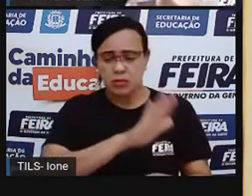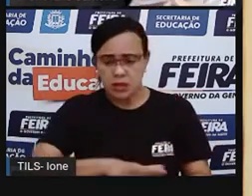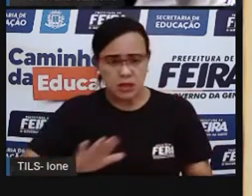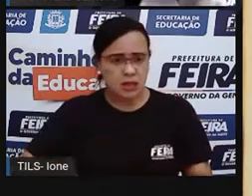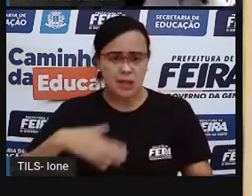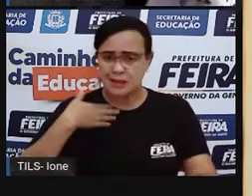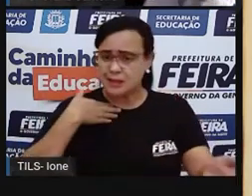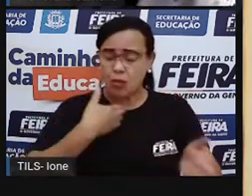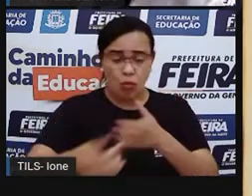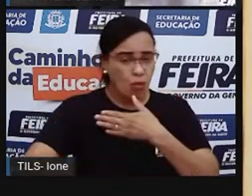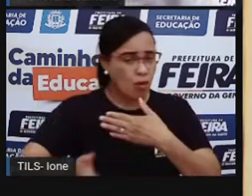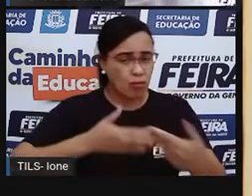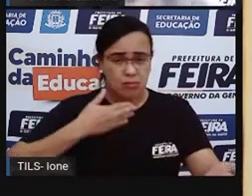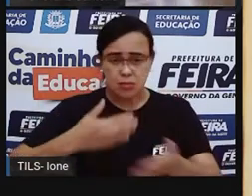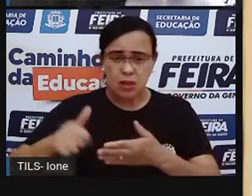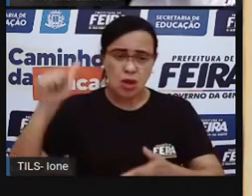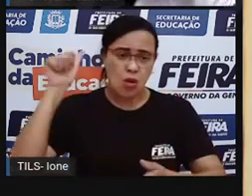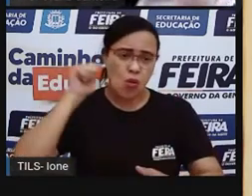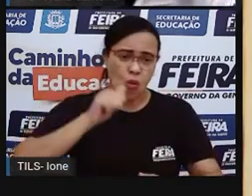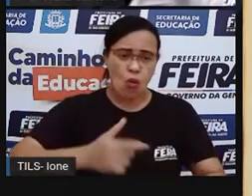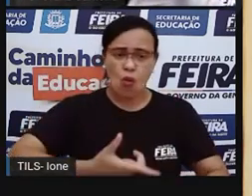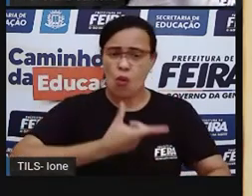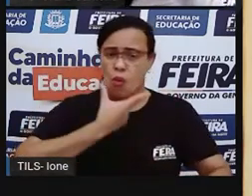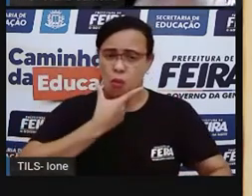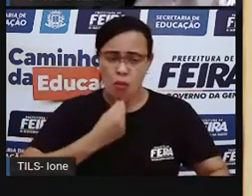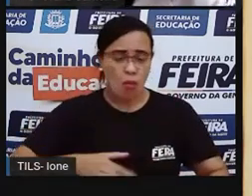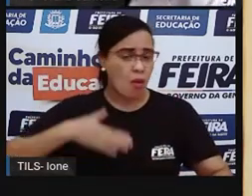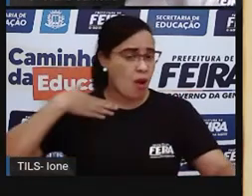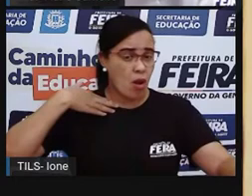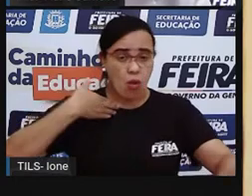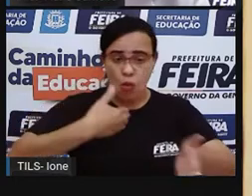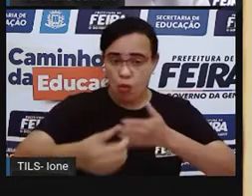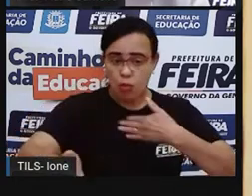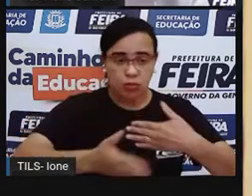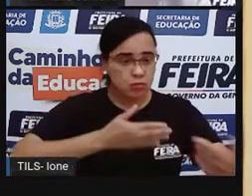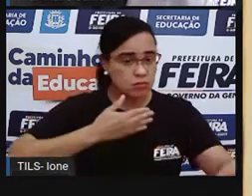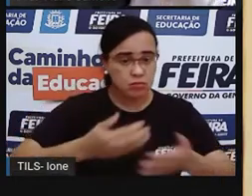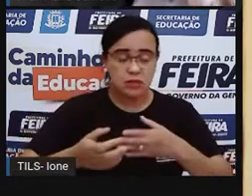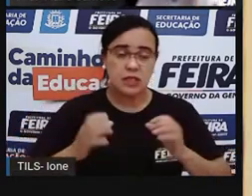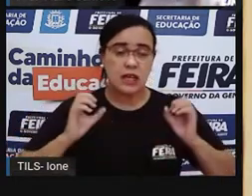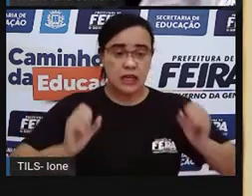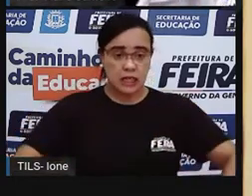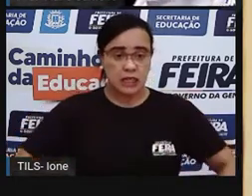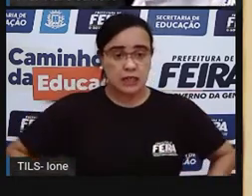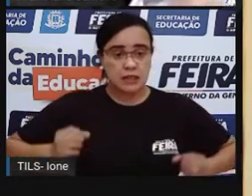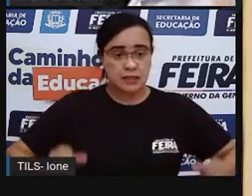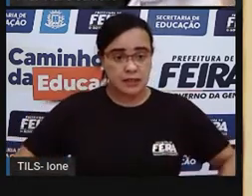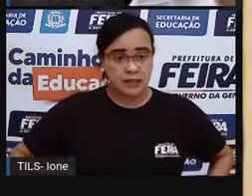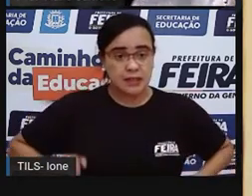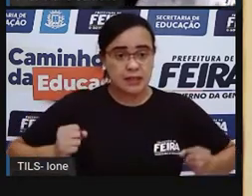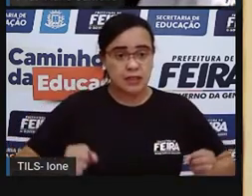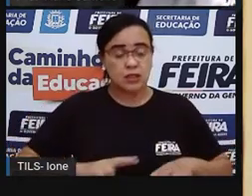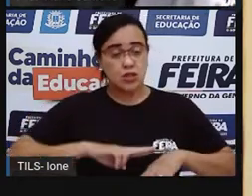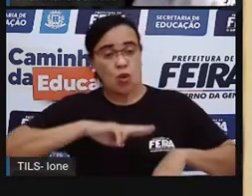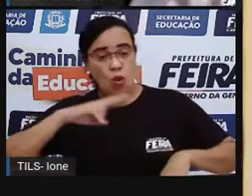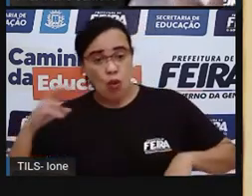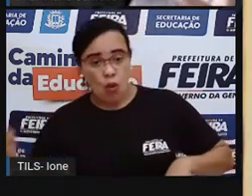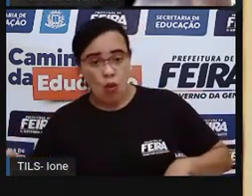independente do sexo, se for menina ou menino, se usa cadeira de... é cadeirante ou não, né? Se